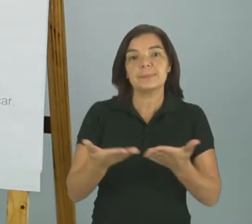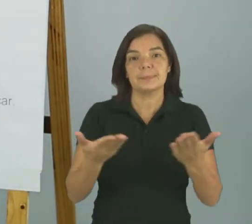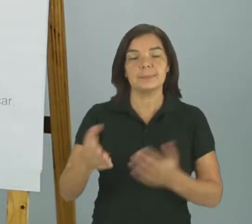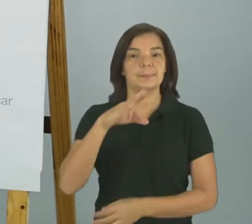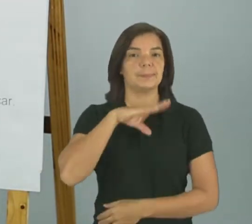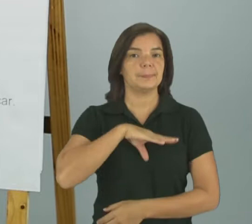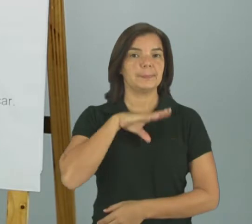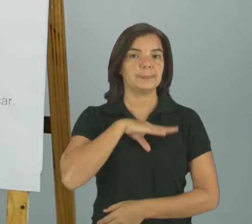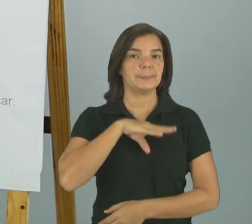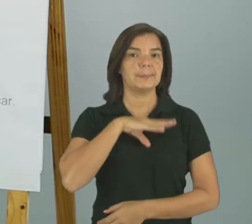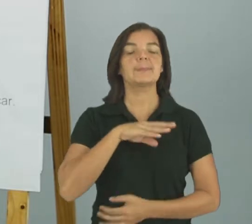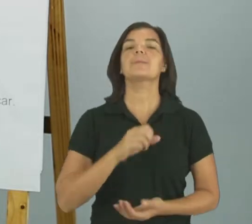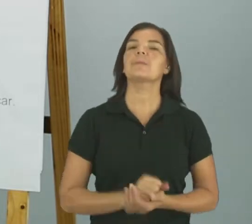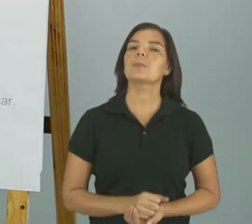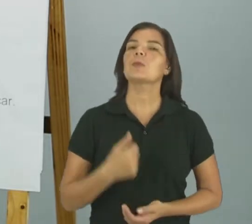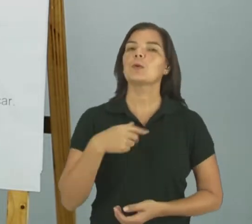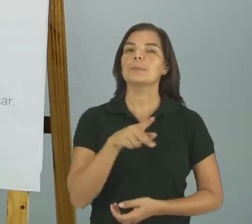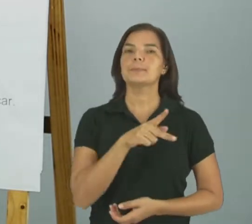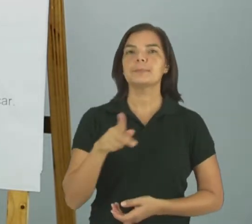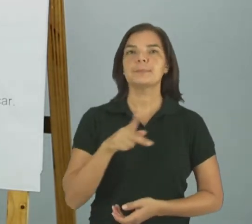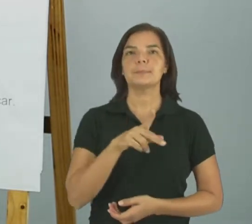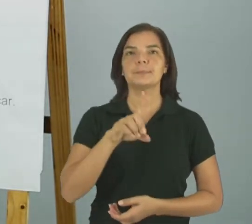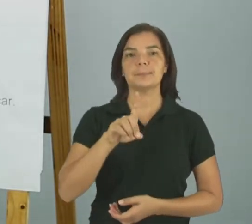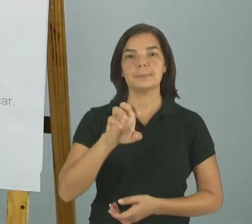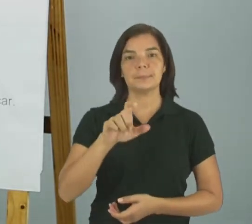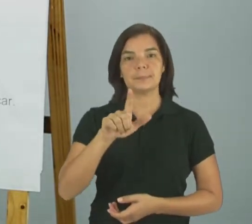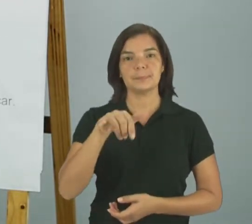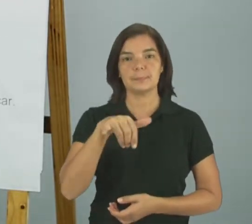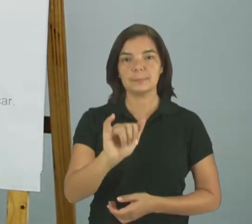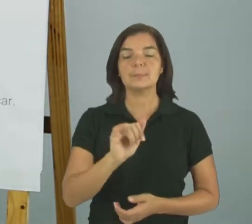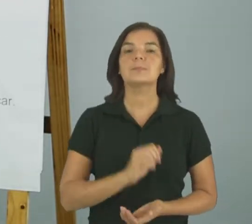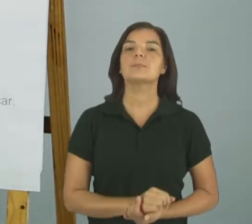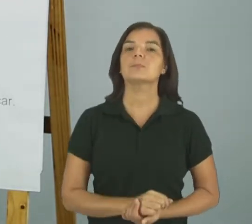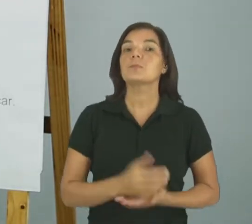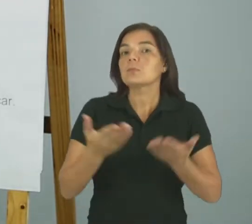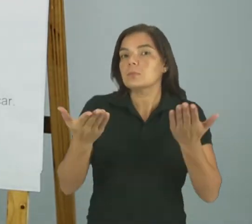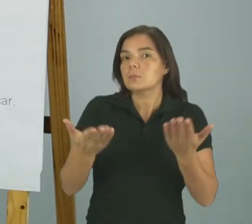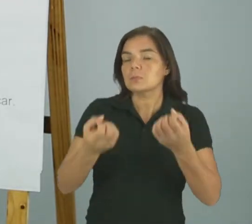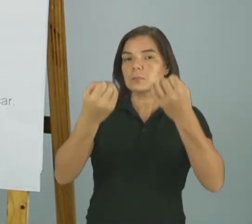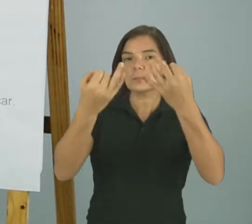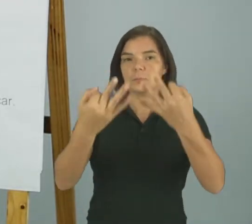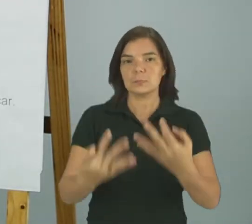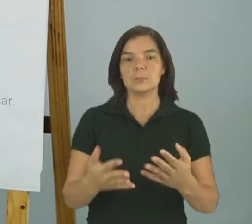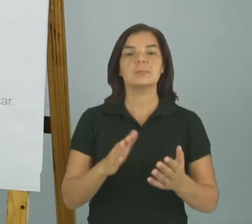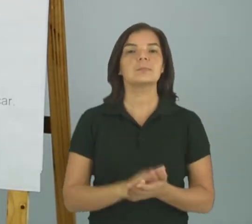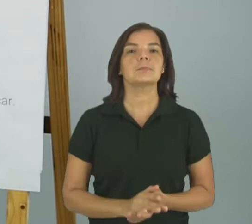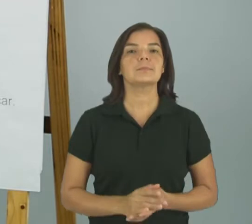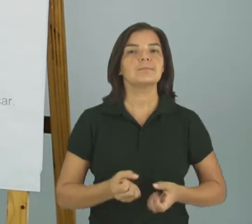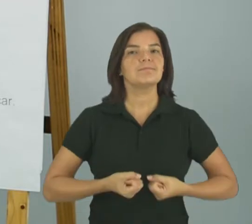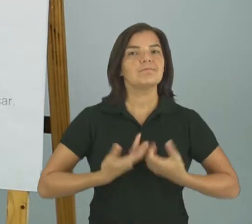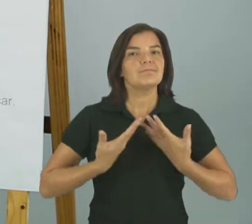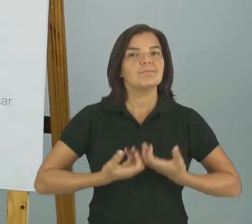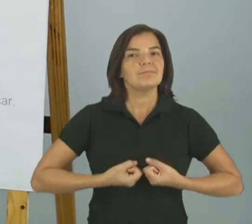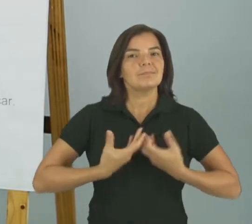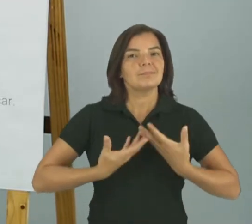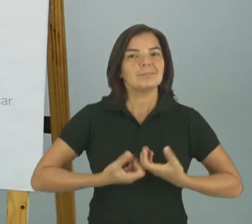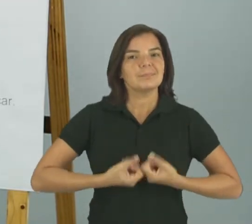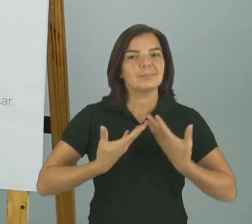língua portuguesa e sou a professora Deli. Hoje falaremos sobre poema,